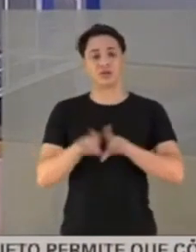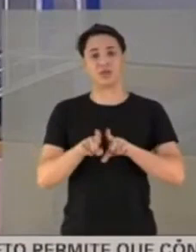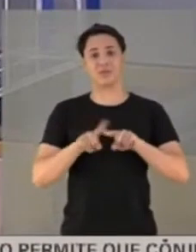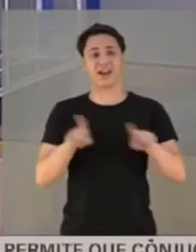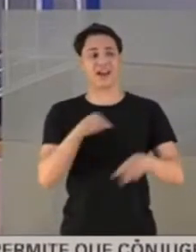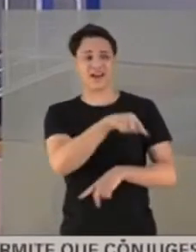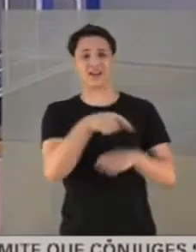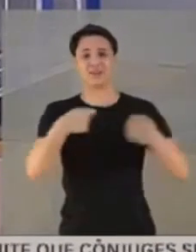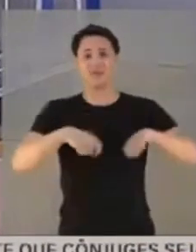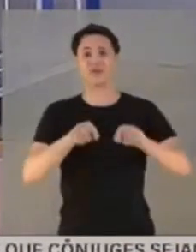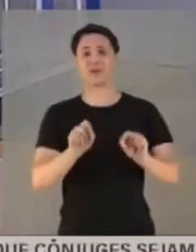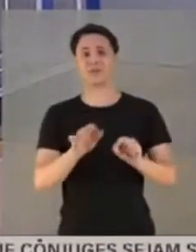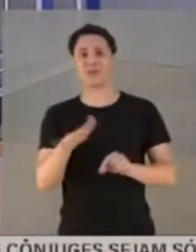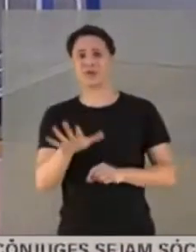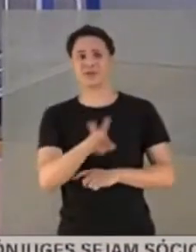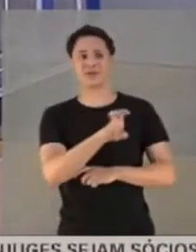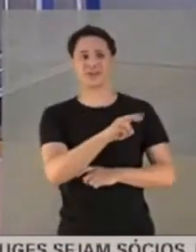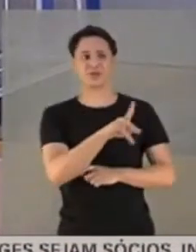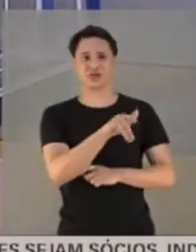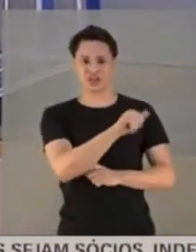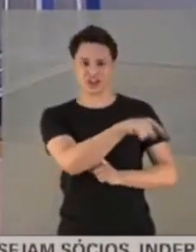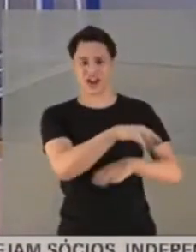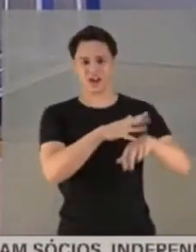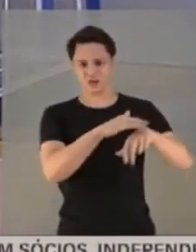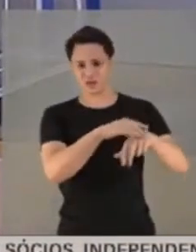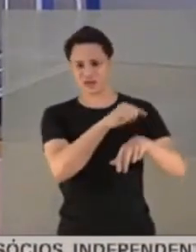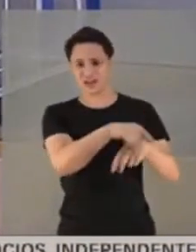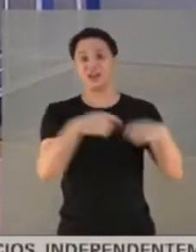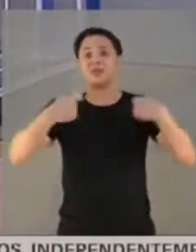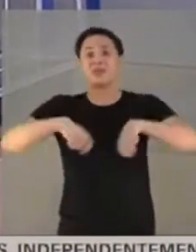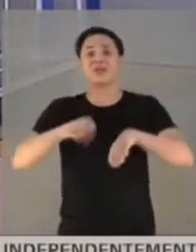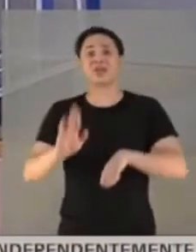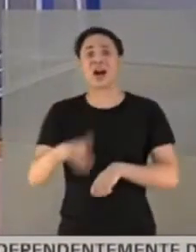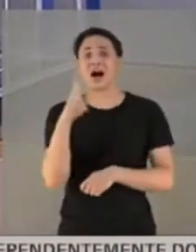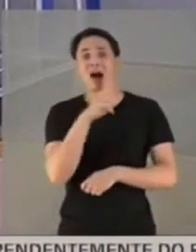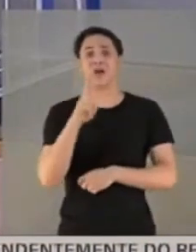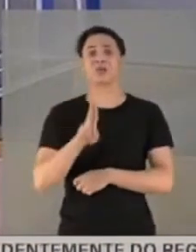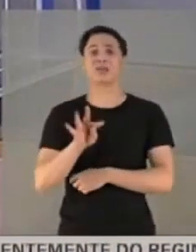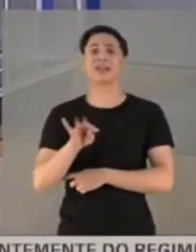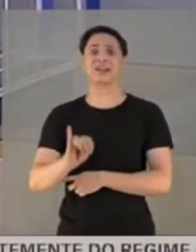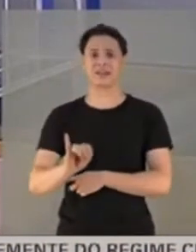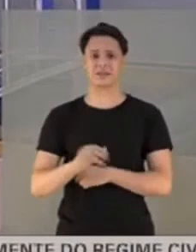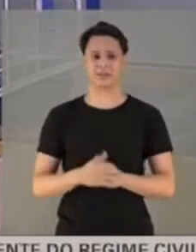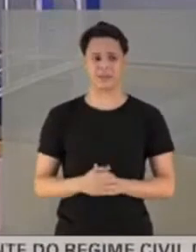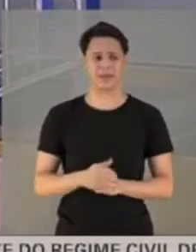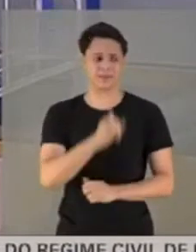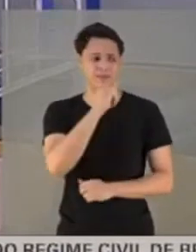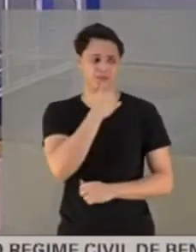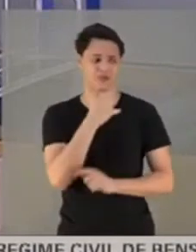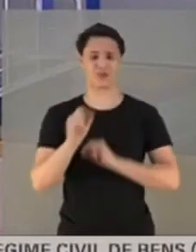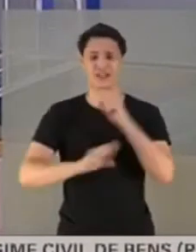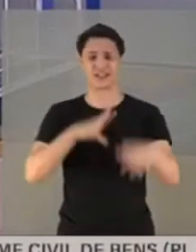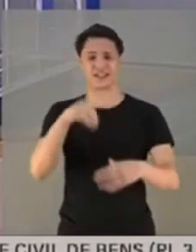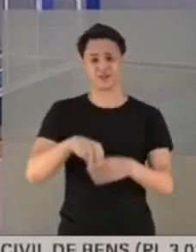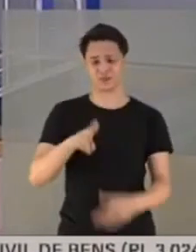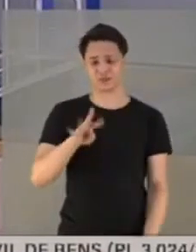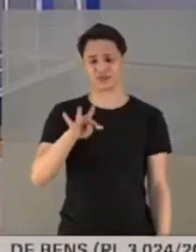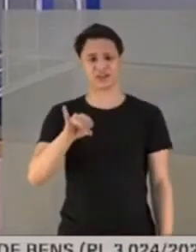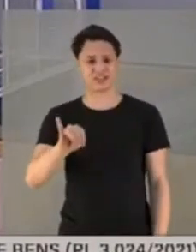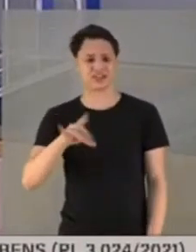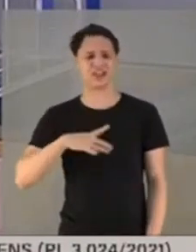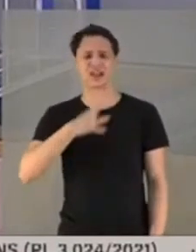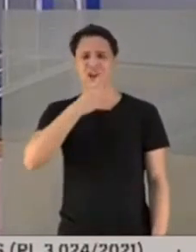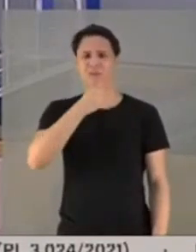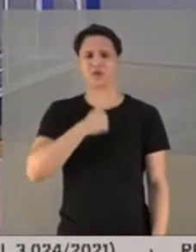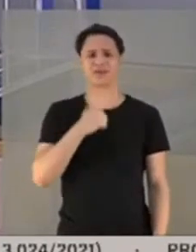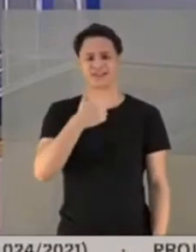em cinco dias de sintomas, na fase inflamatória da doença, ela precisava de UTI. Infelizmente, a UTI demorou dez dias